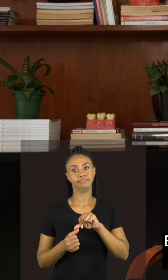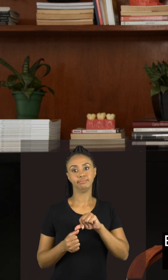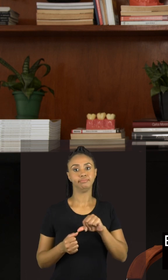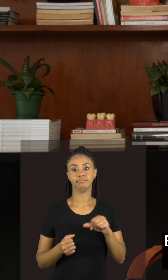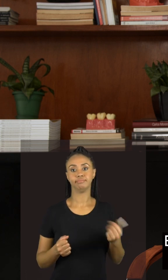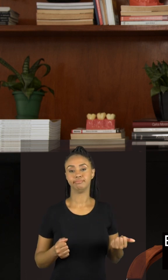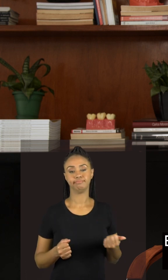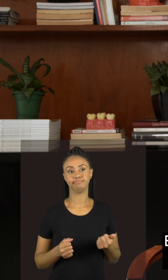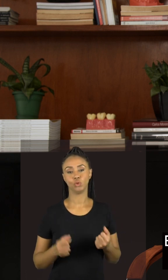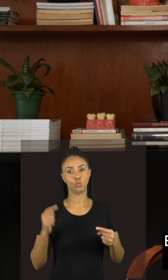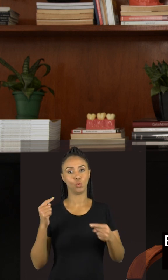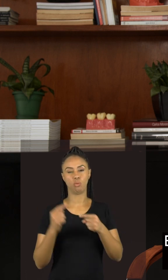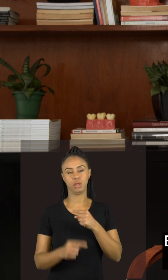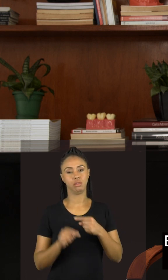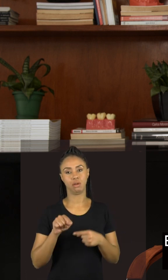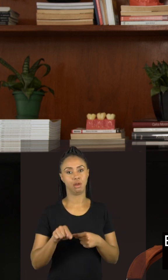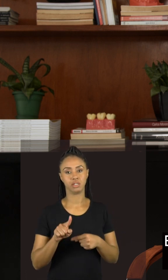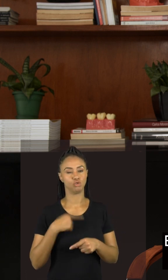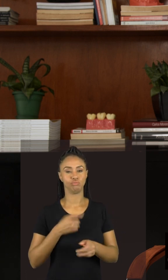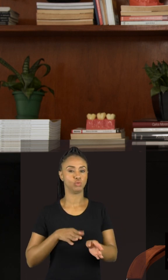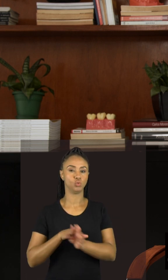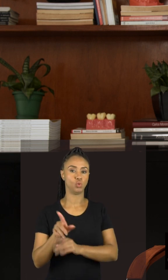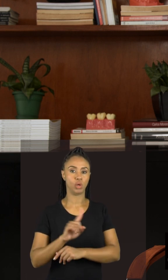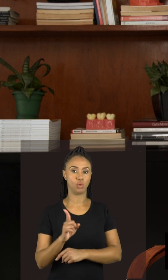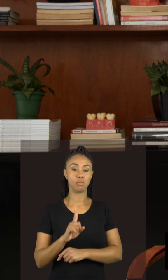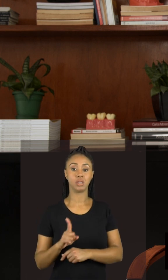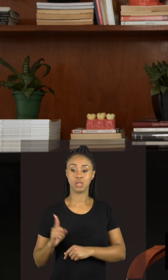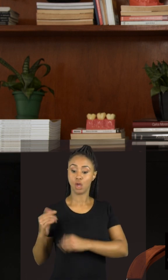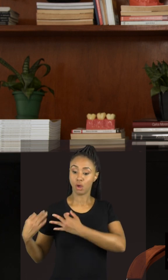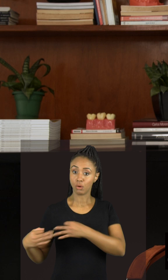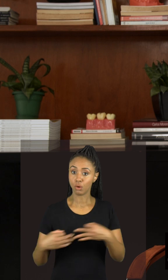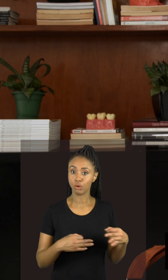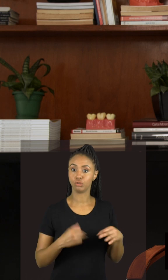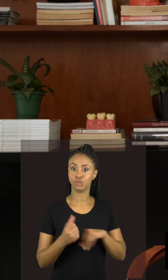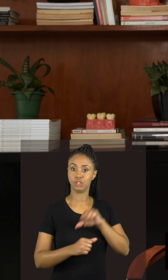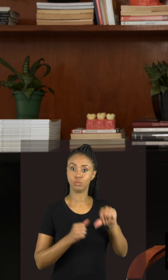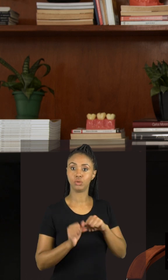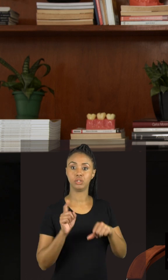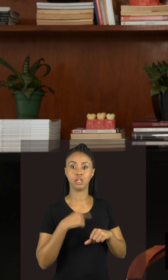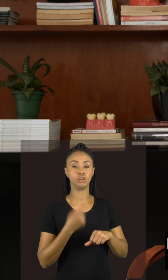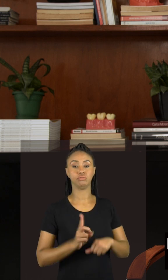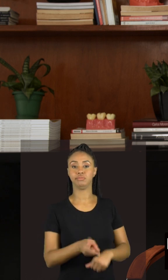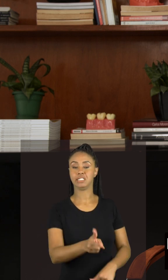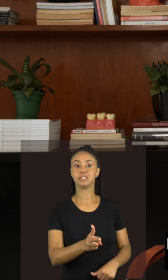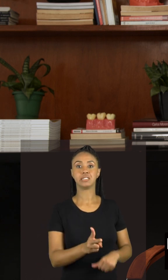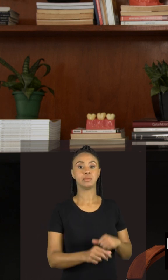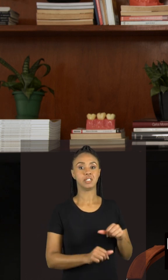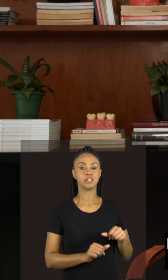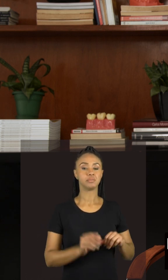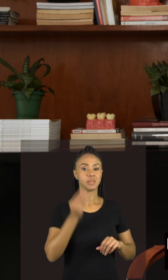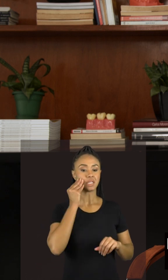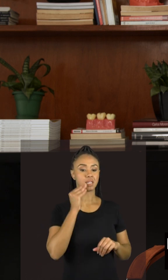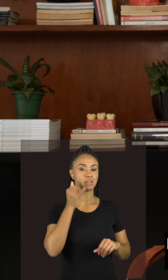o menos ideal para se iniciar uma mudança de rotina em prol do sono saudável porque isso